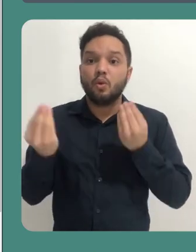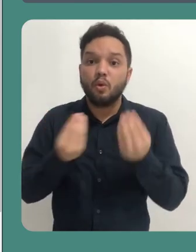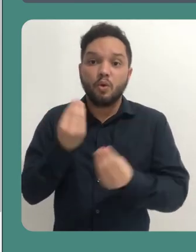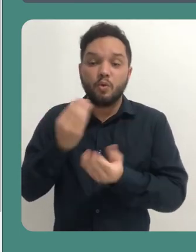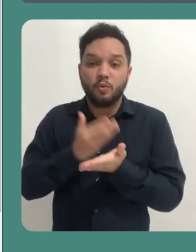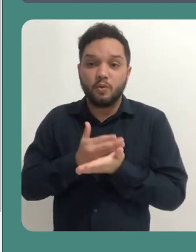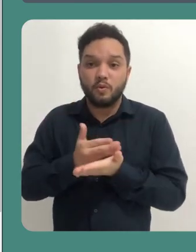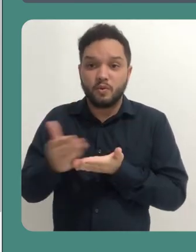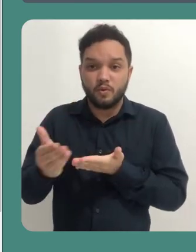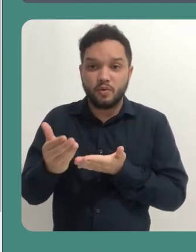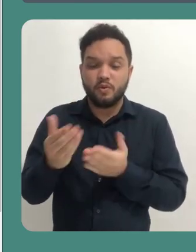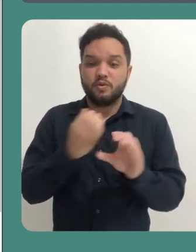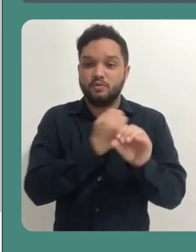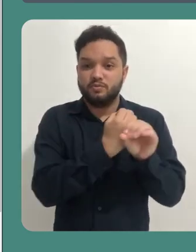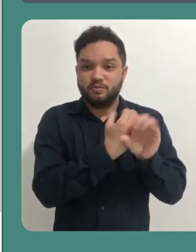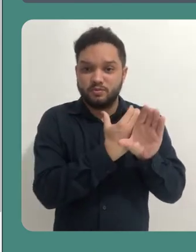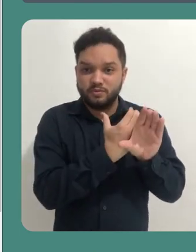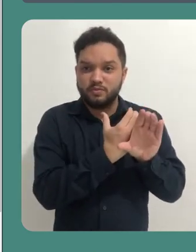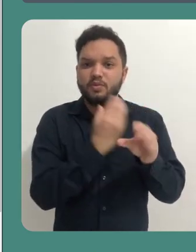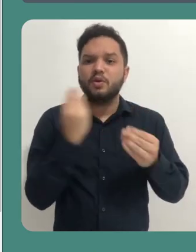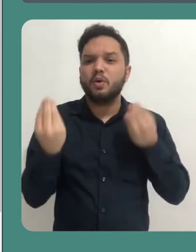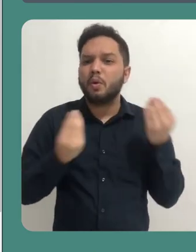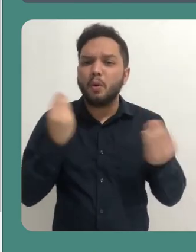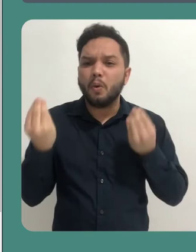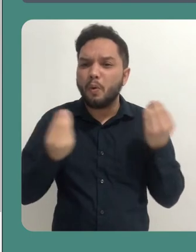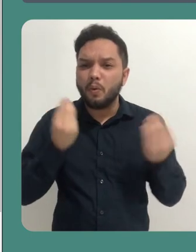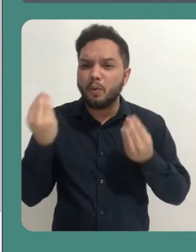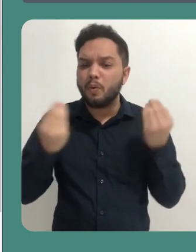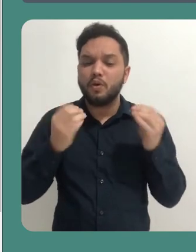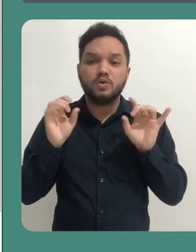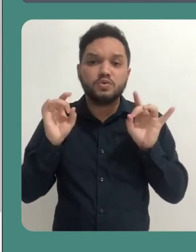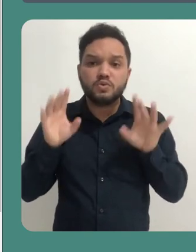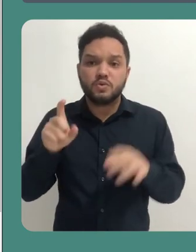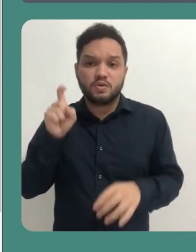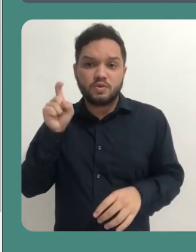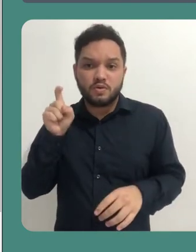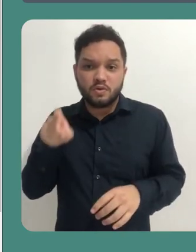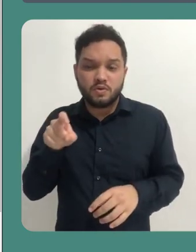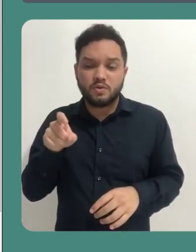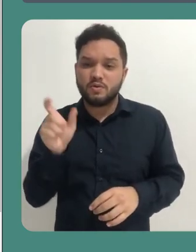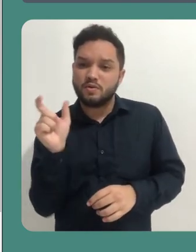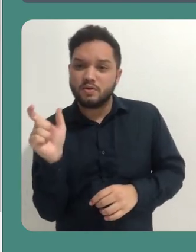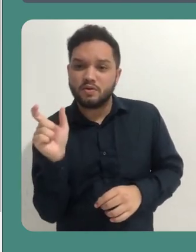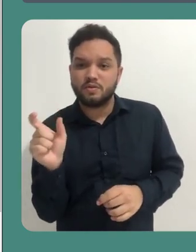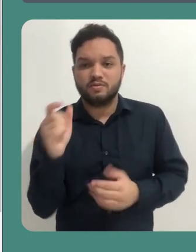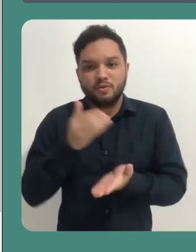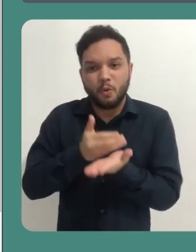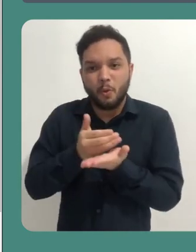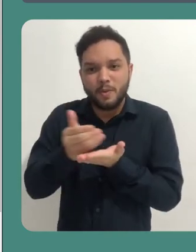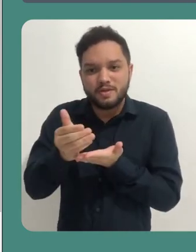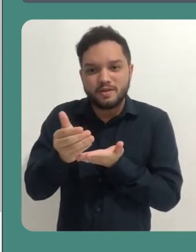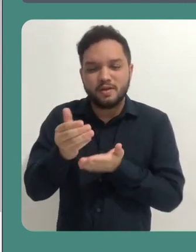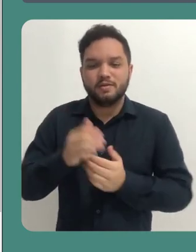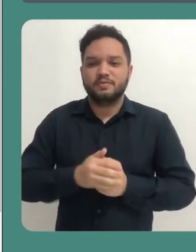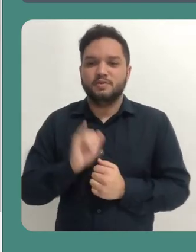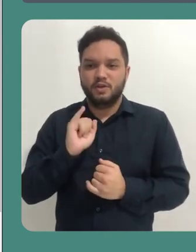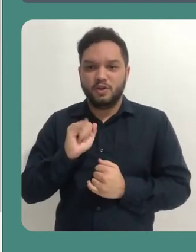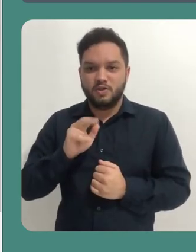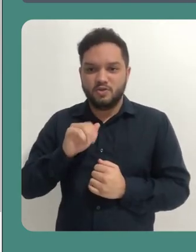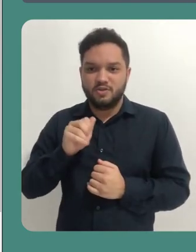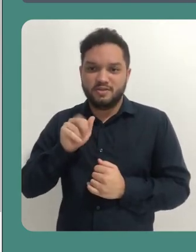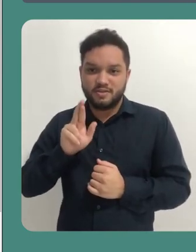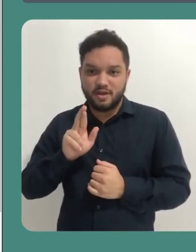E para iniciar uma transmissão a partir dessa comunidade, basta você clicar aqui nesse botão